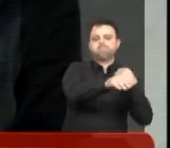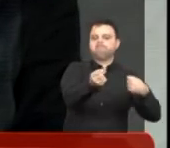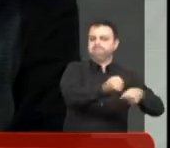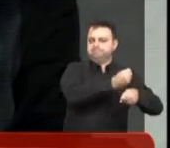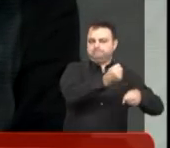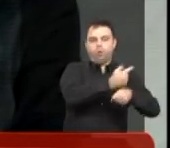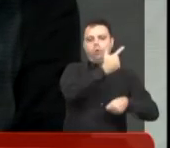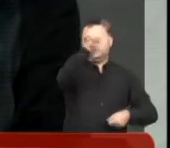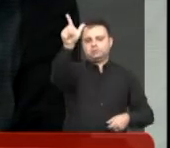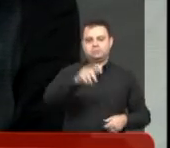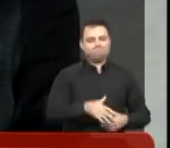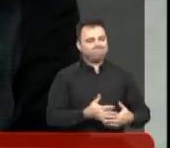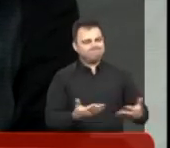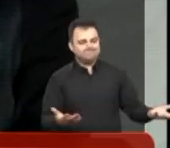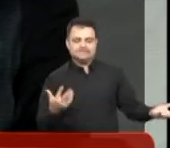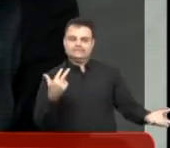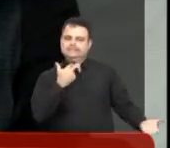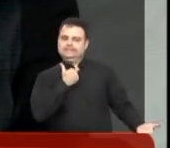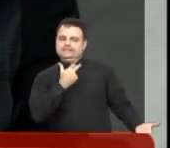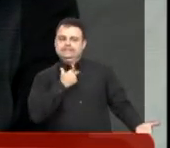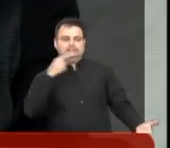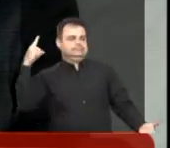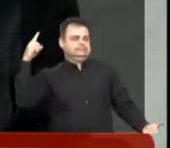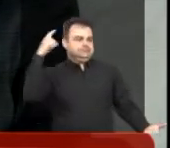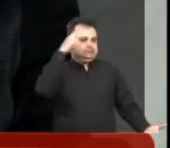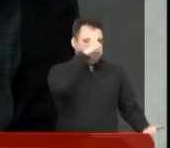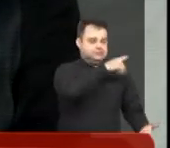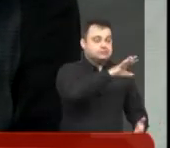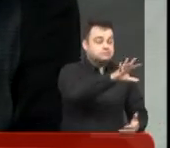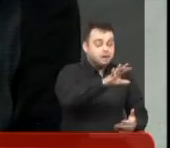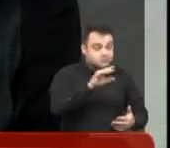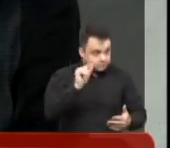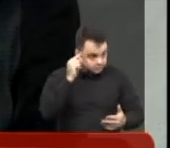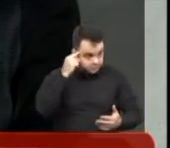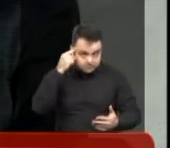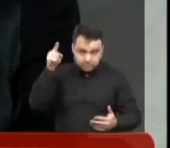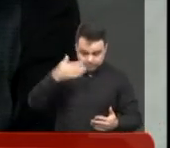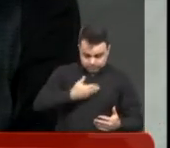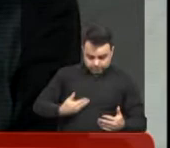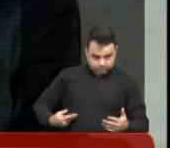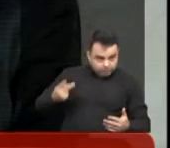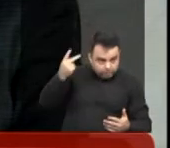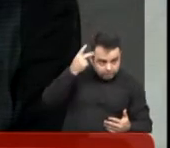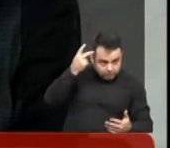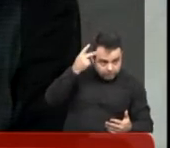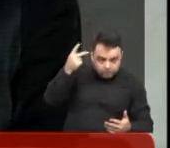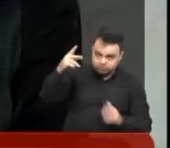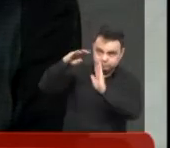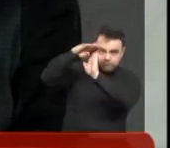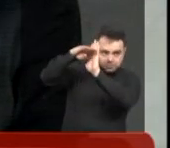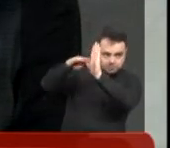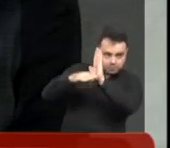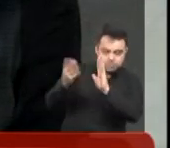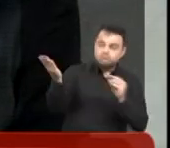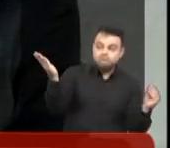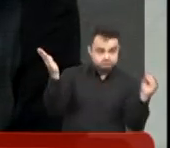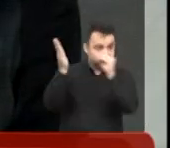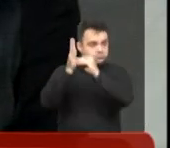pavimentação. A gente tem que ter consciência. Janjão, pavimentação, acho que vai ser difícil, mas se a gente conseguir incluir também no programa Melhor Caminho,